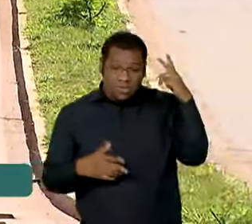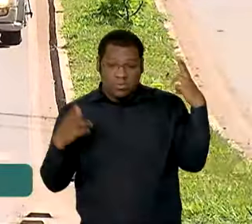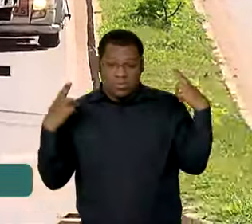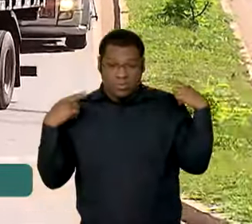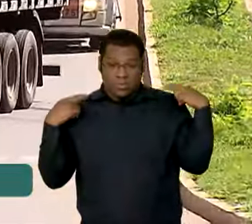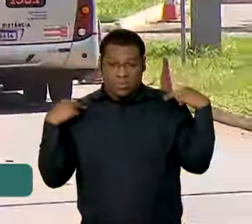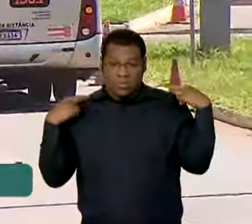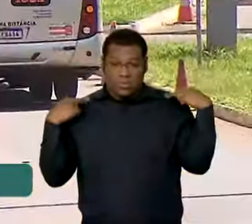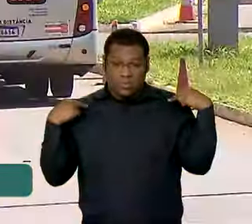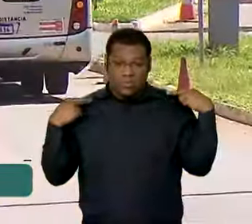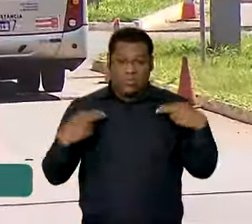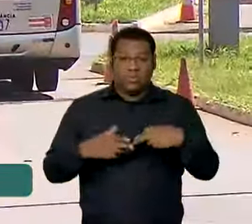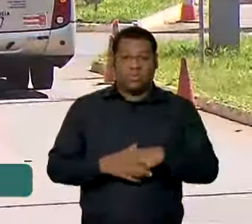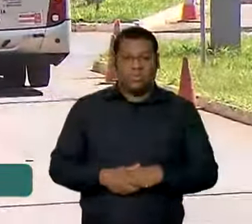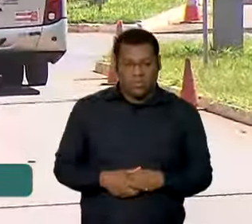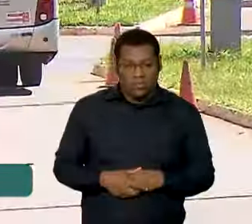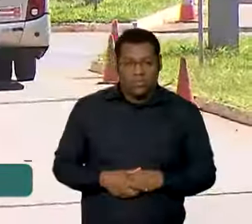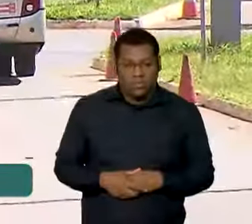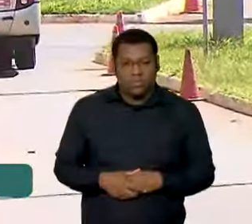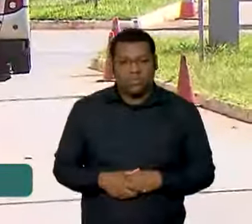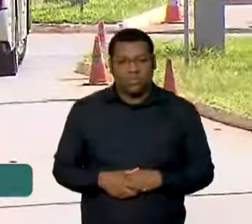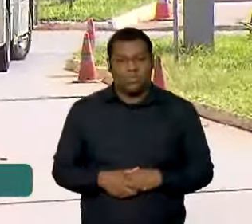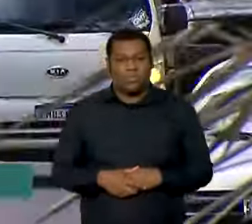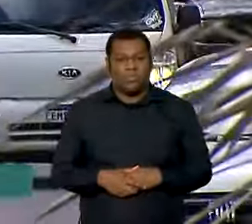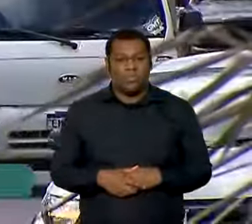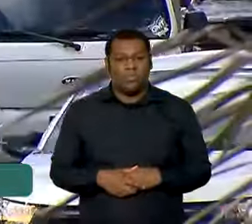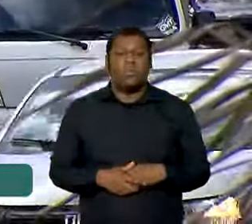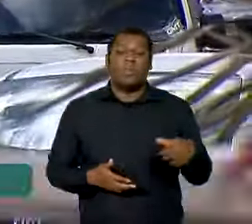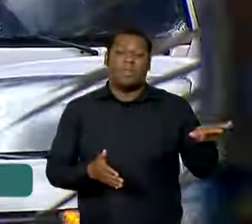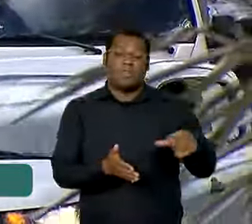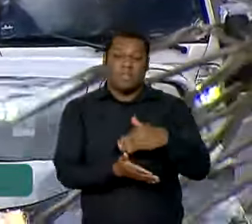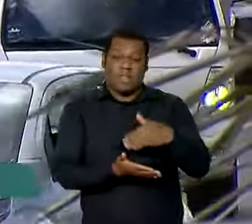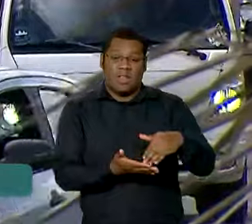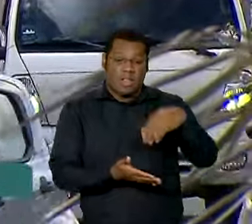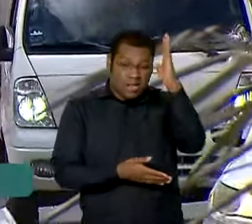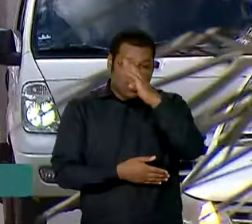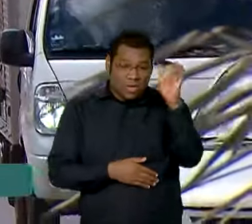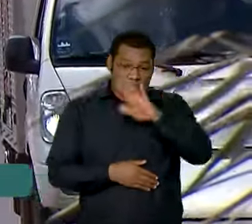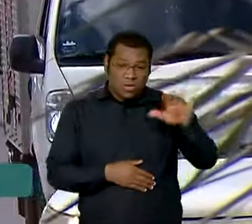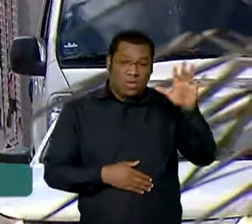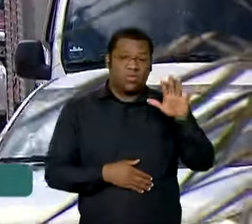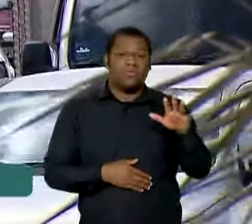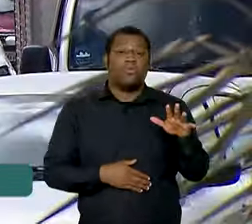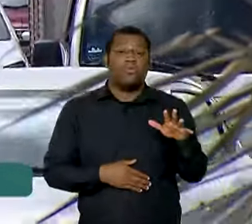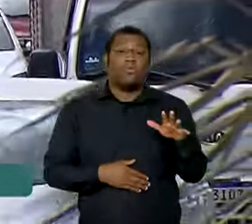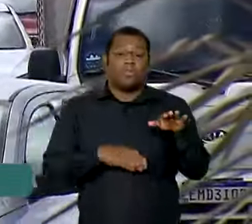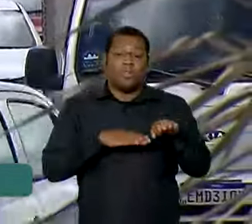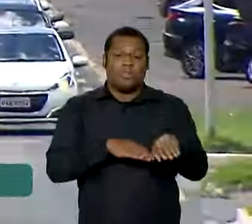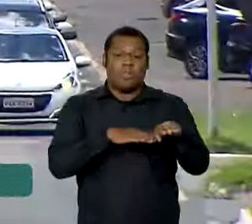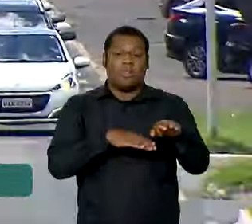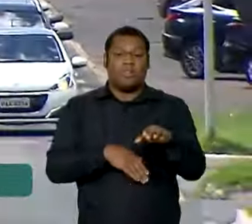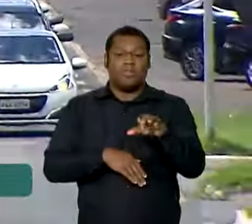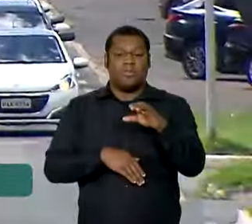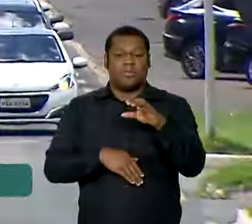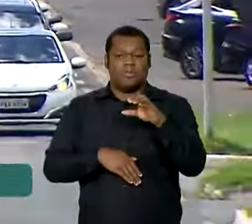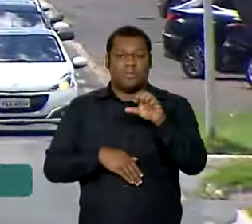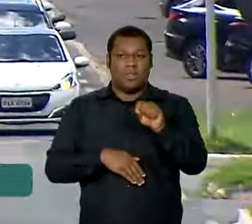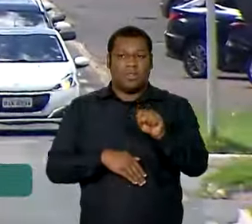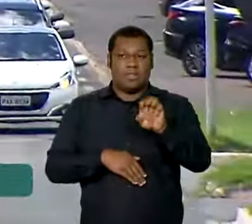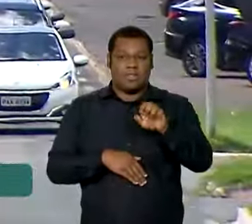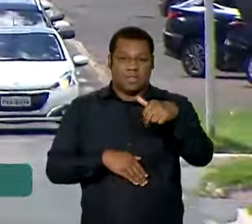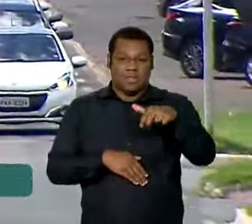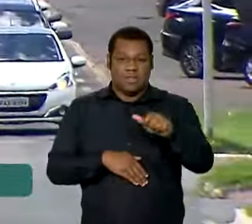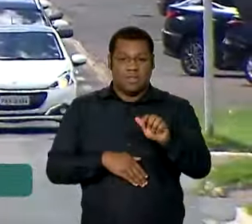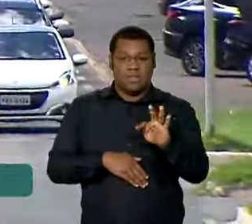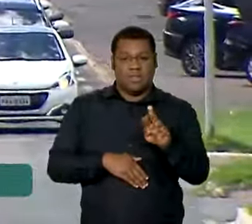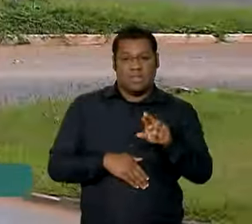situação irregular já foram notificados pela Secretaria Nacional de Trânsito, a Senatran. Por isso, quem